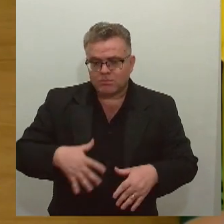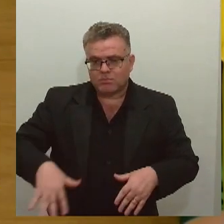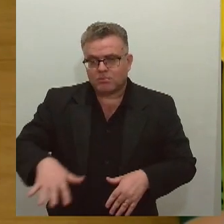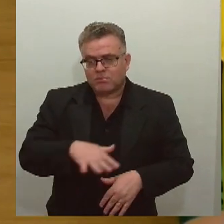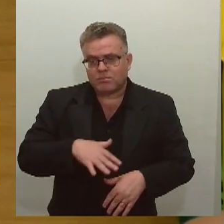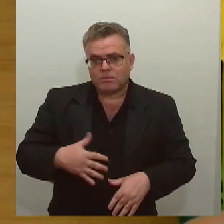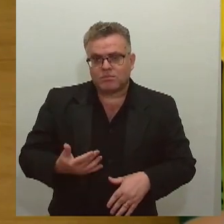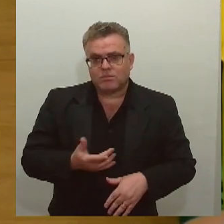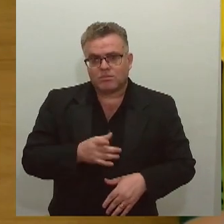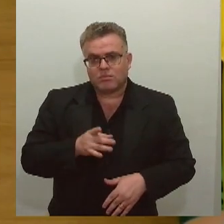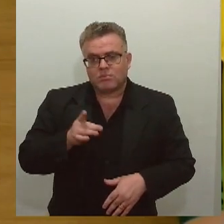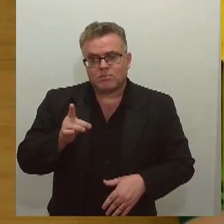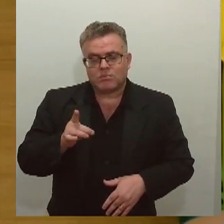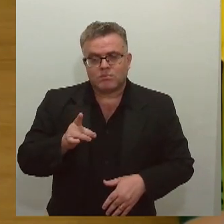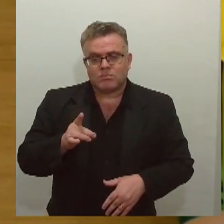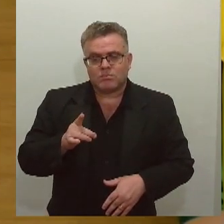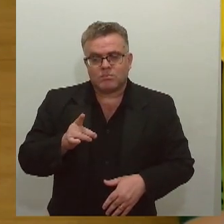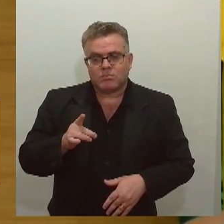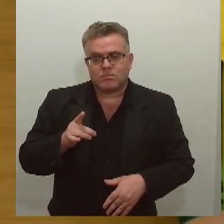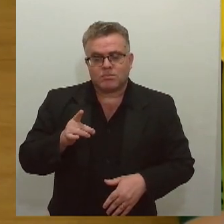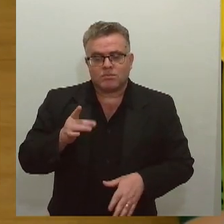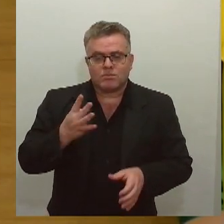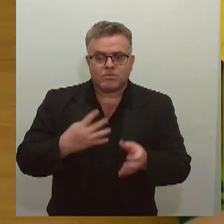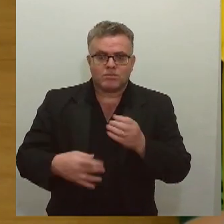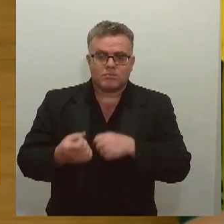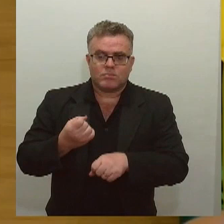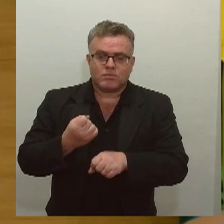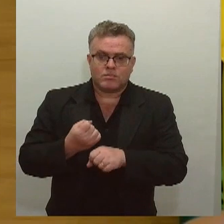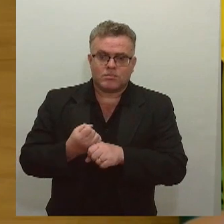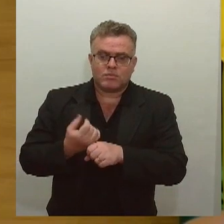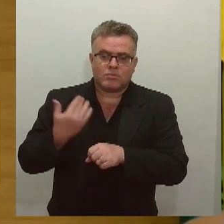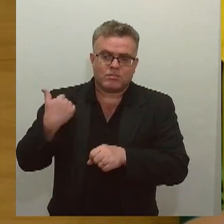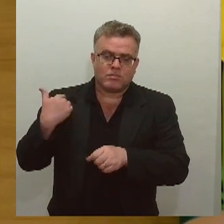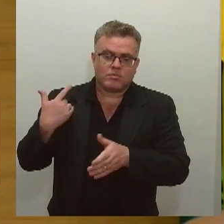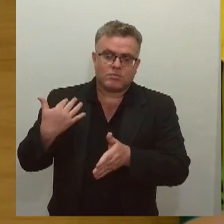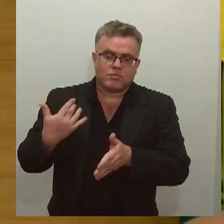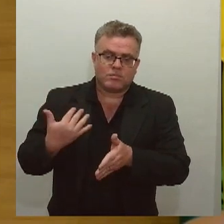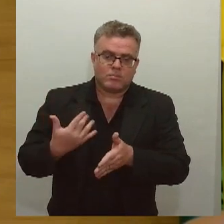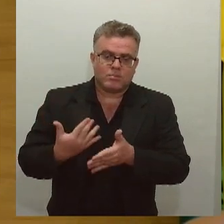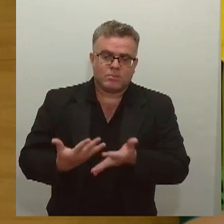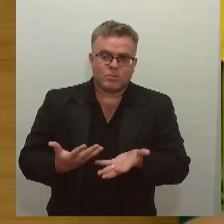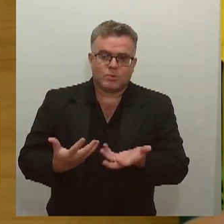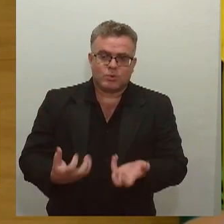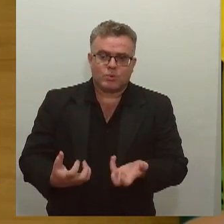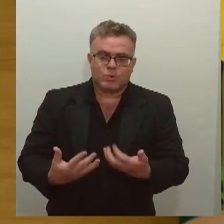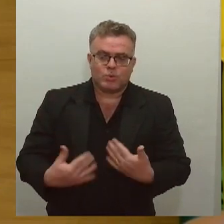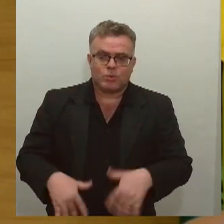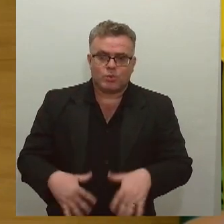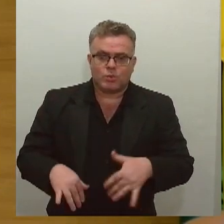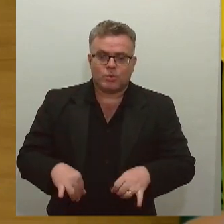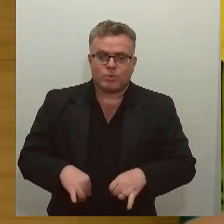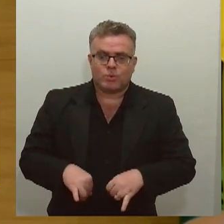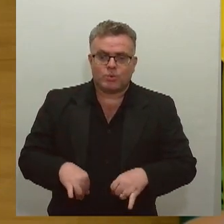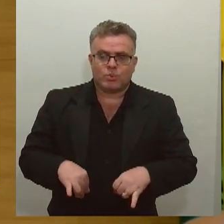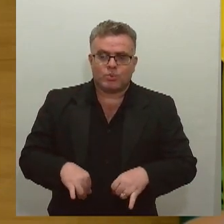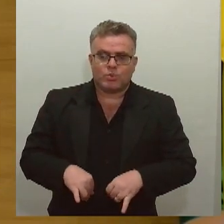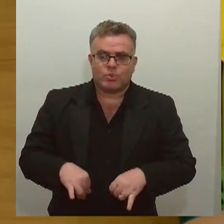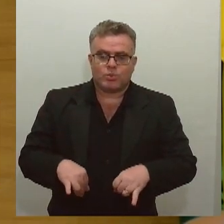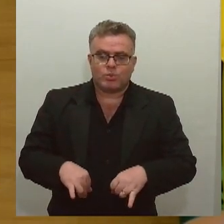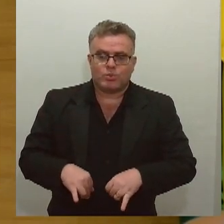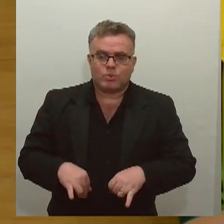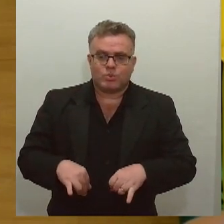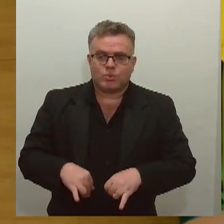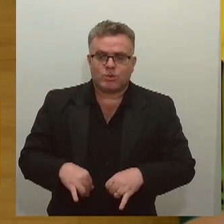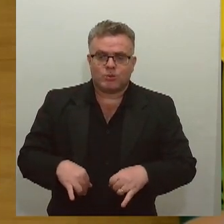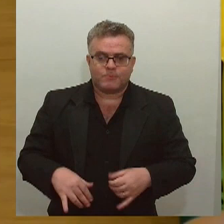a gente sabe que nos últimos quatro anos, vem sofrendo muito com a seca, então eles vêm perdendo muitas safras lá de arroz, de grãos,